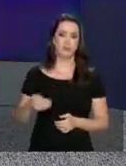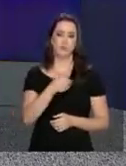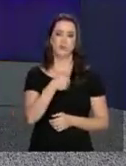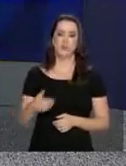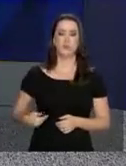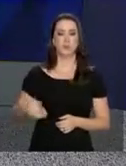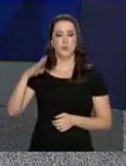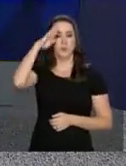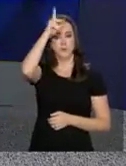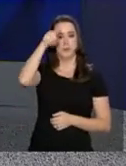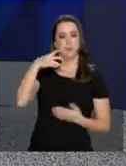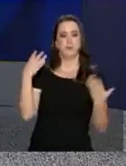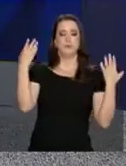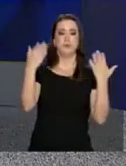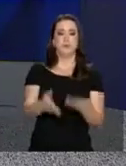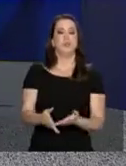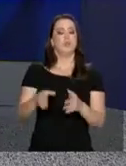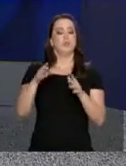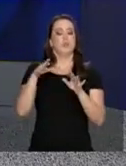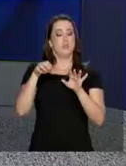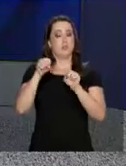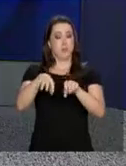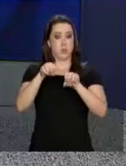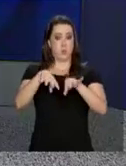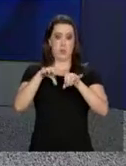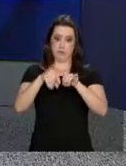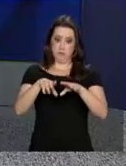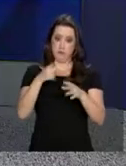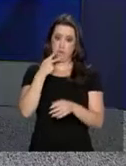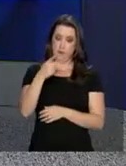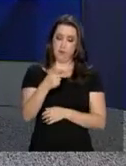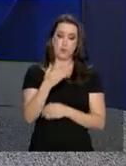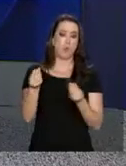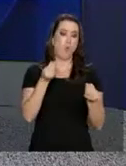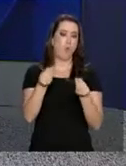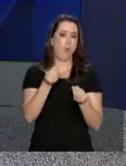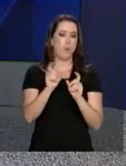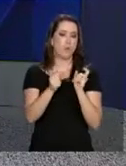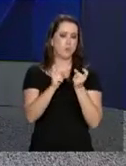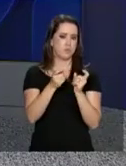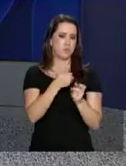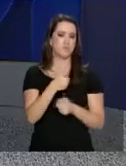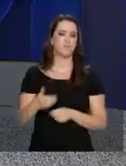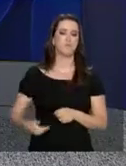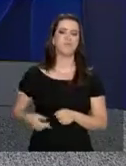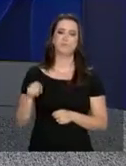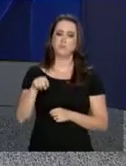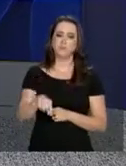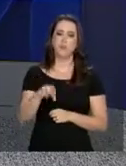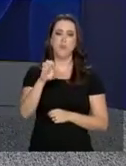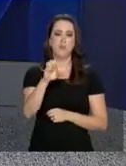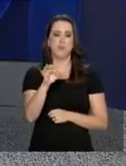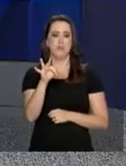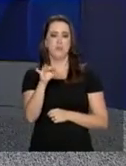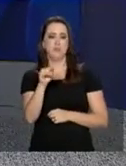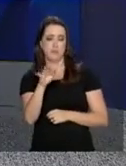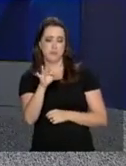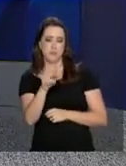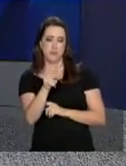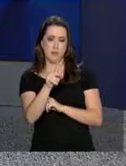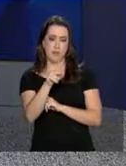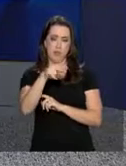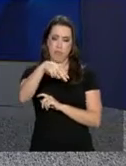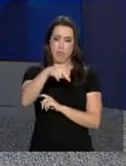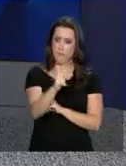Bolsonaro participaram de uma aula sobre governança na Escola Nacional de Administração Pública que é vinculada ao governo federal.